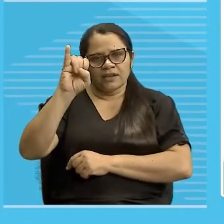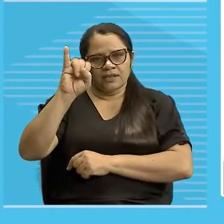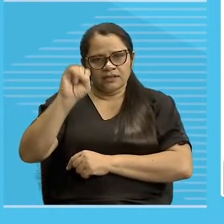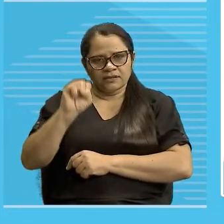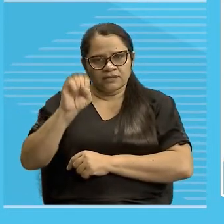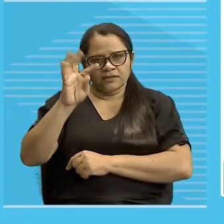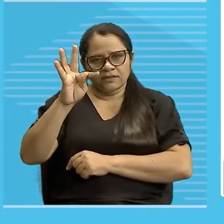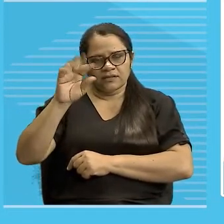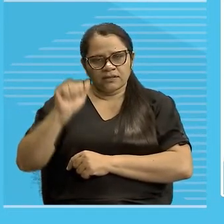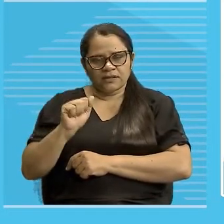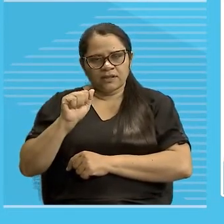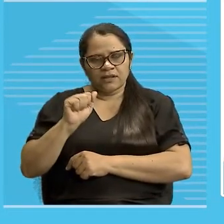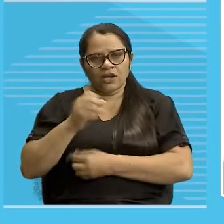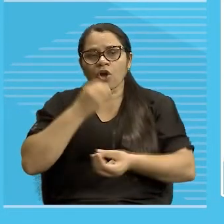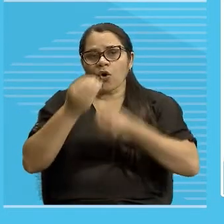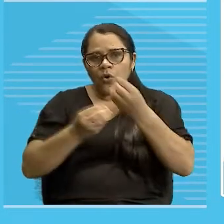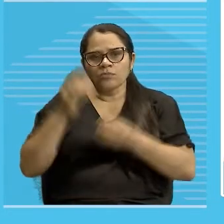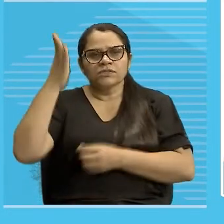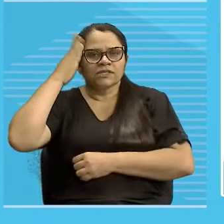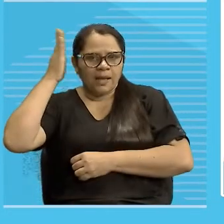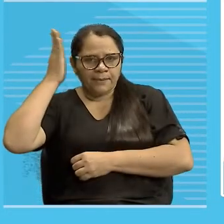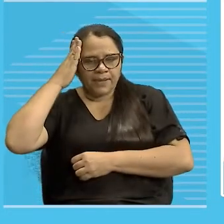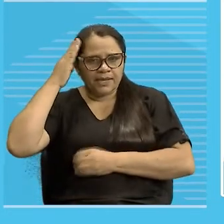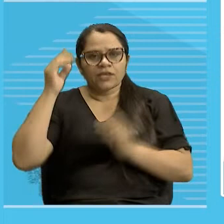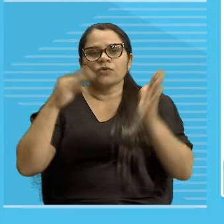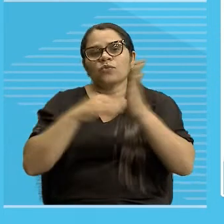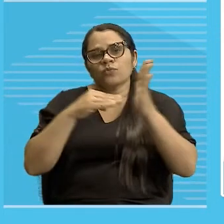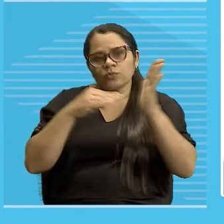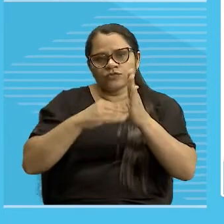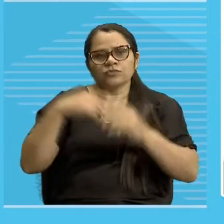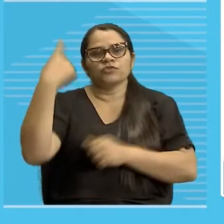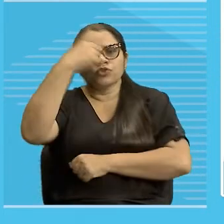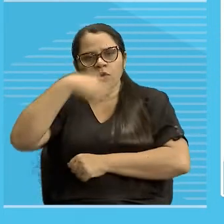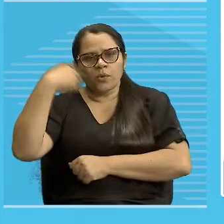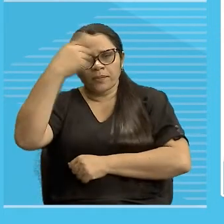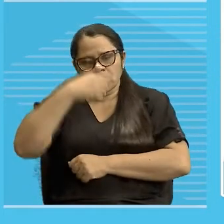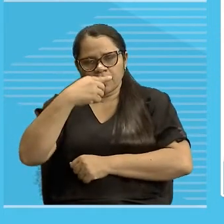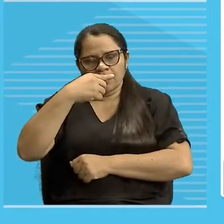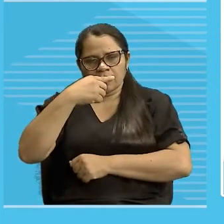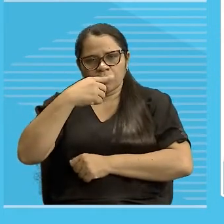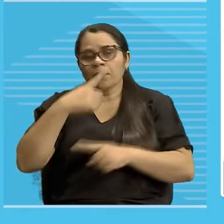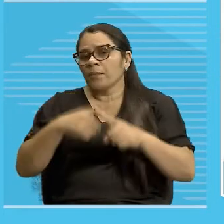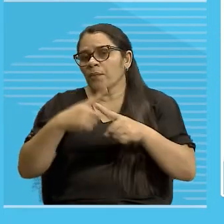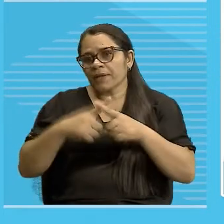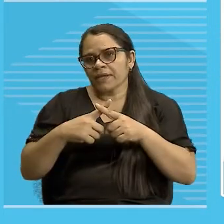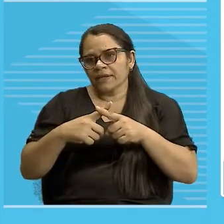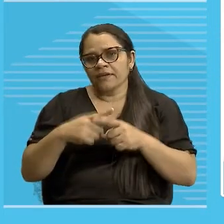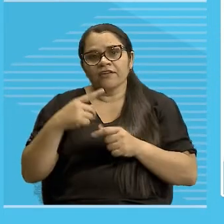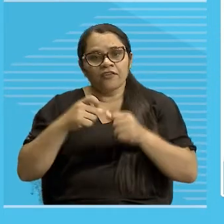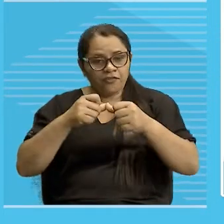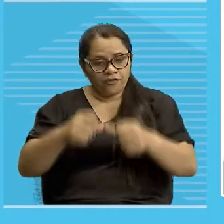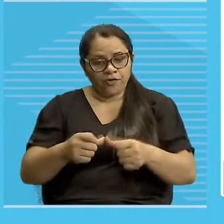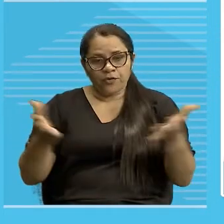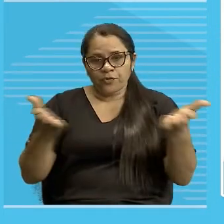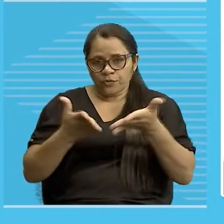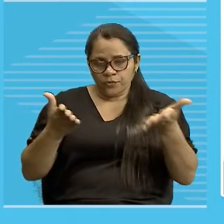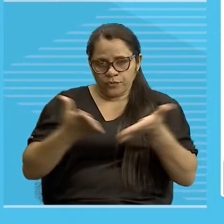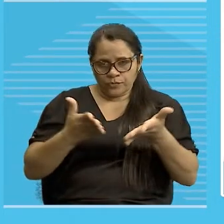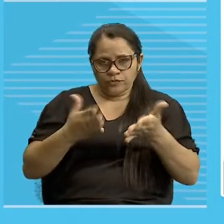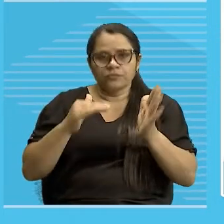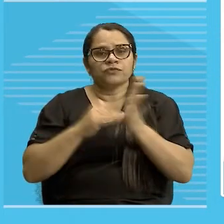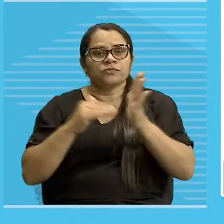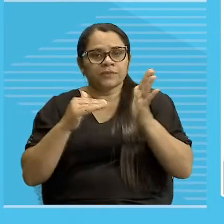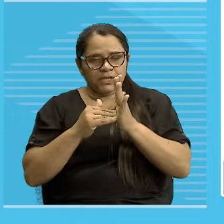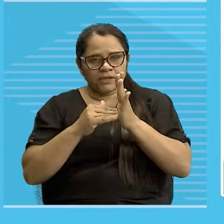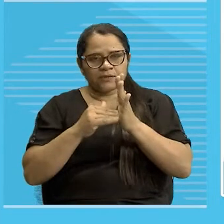como é que eu sei que esse domingo é o último, ou seja, foi o domingo mais recente, considerando que hoje é a teça, marcas